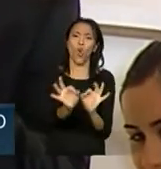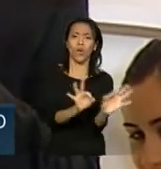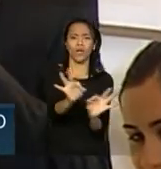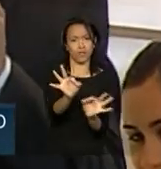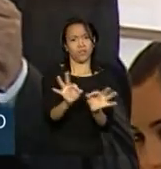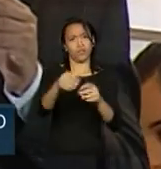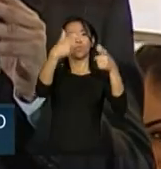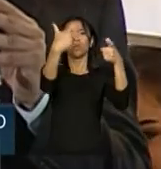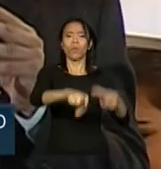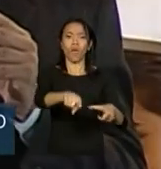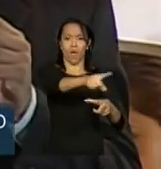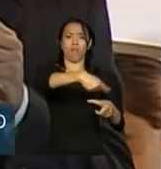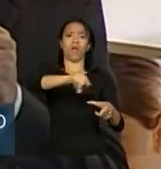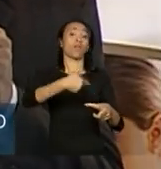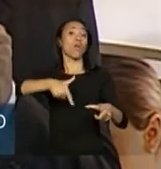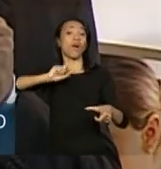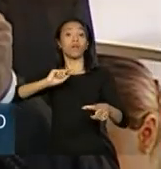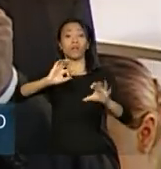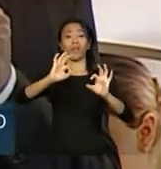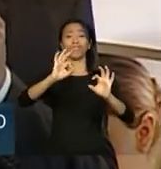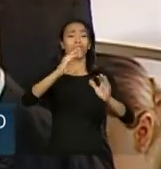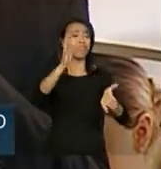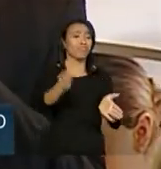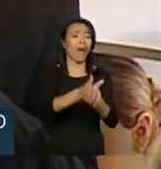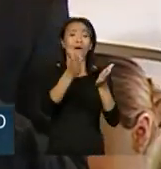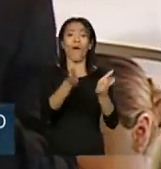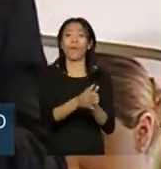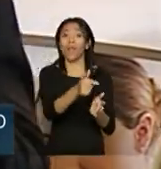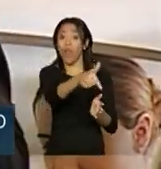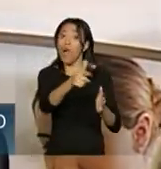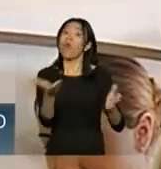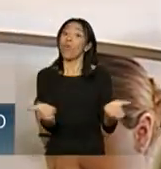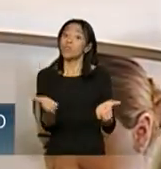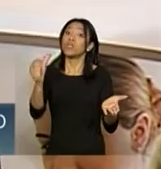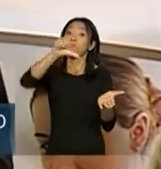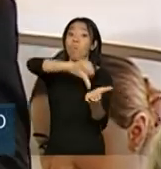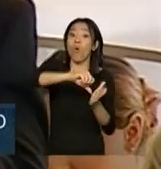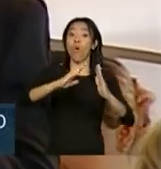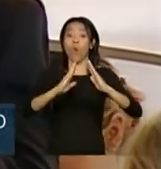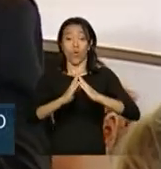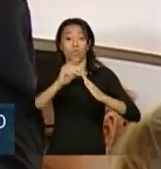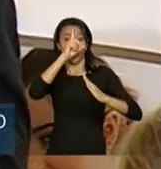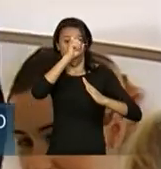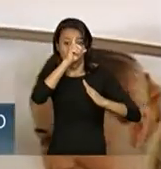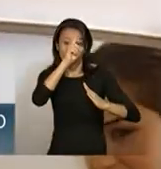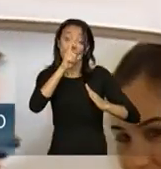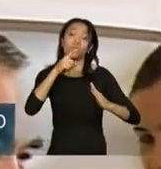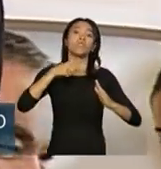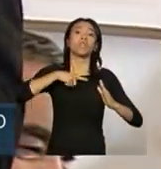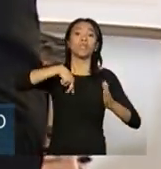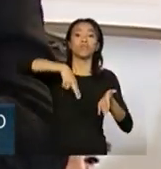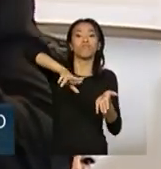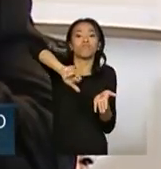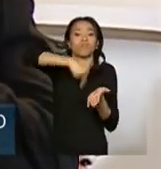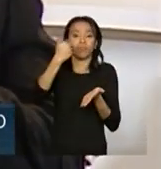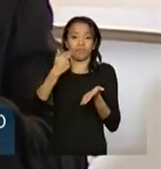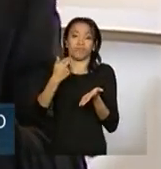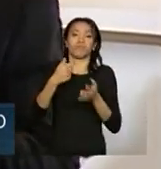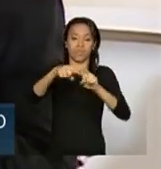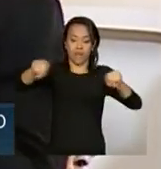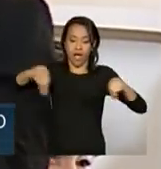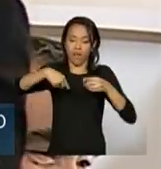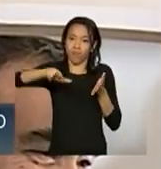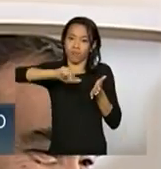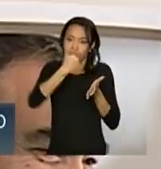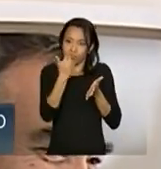tem mais estrutura lá, antes não tinha nenhuma estrutura. Hoje tem ambulatório, sala de cirurgia, não Antônio? Antônio Alves é o secretário de Saúde